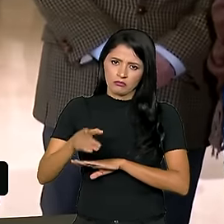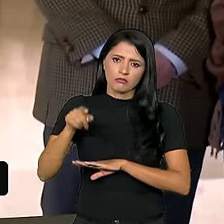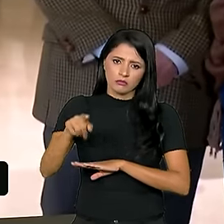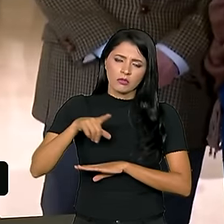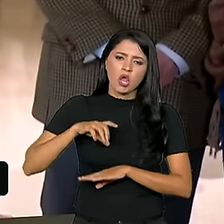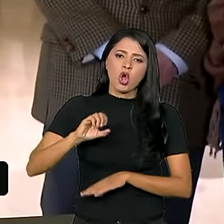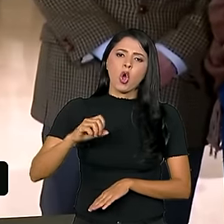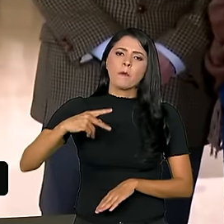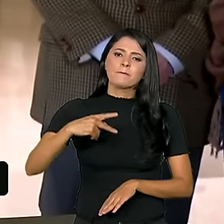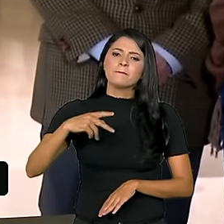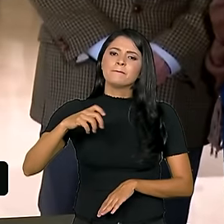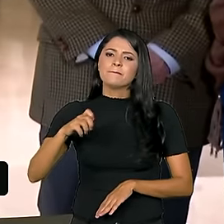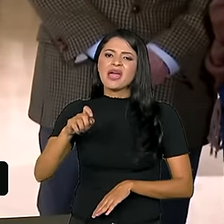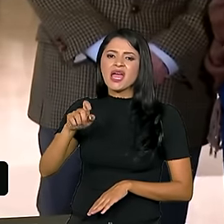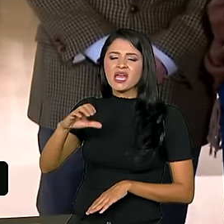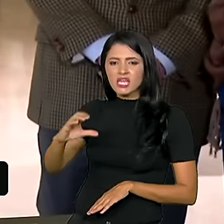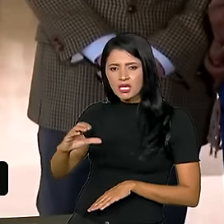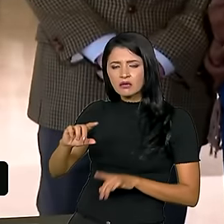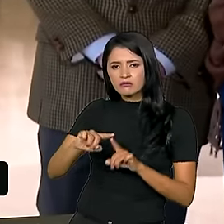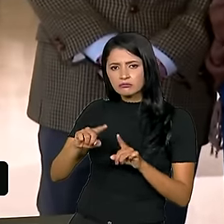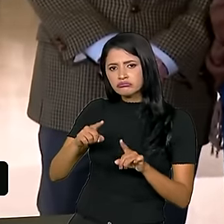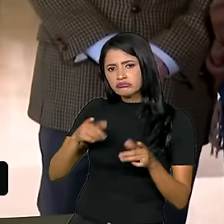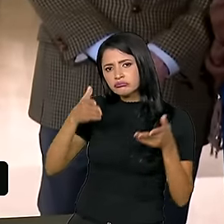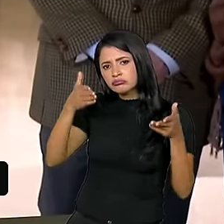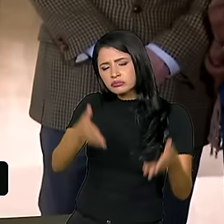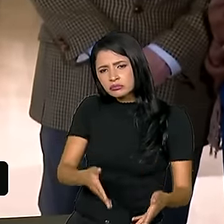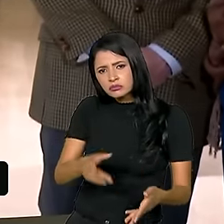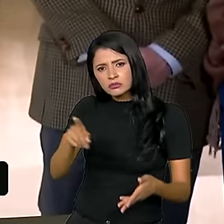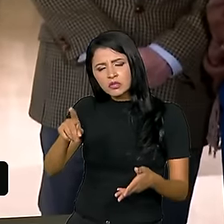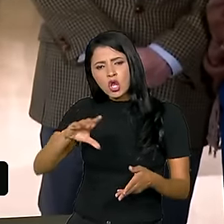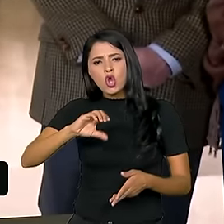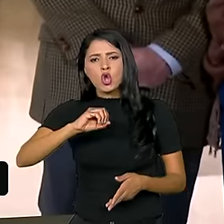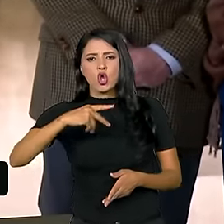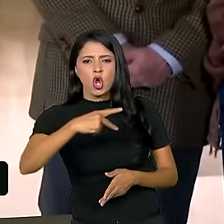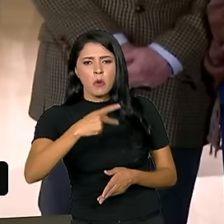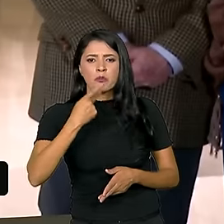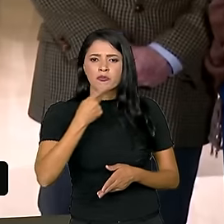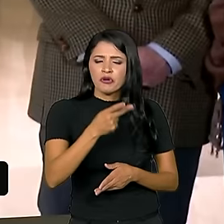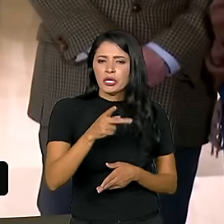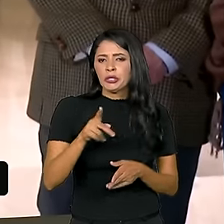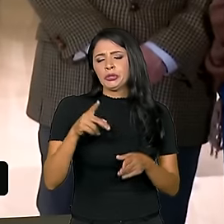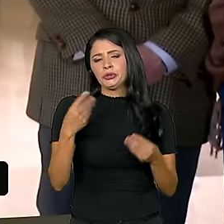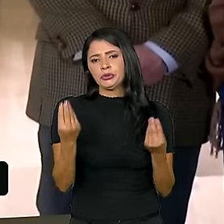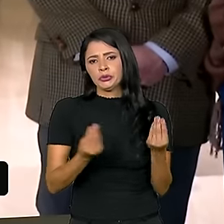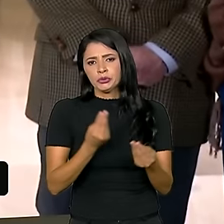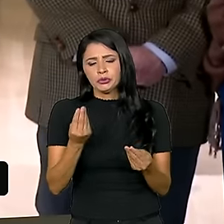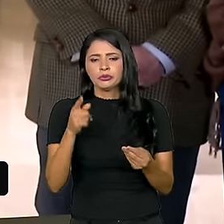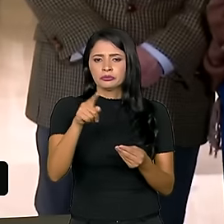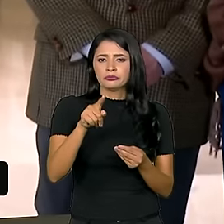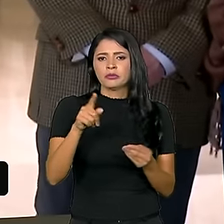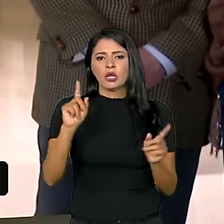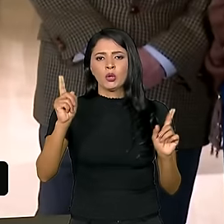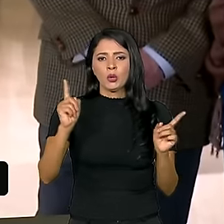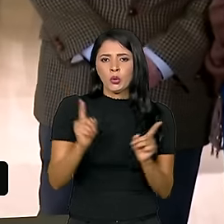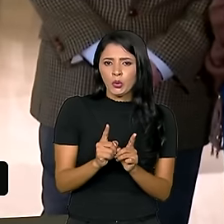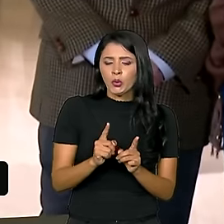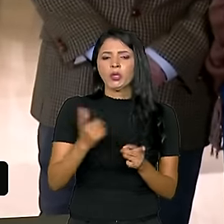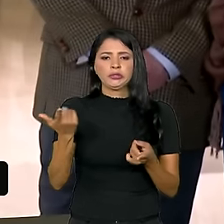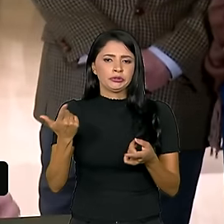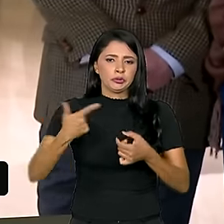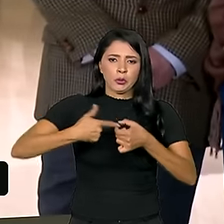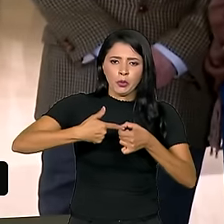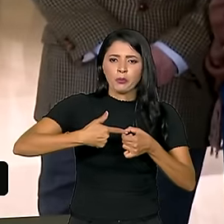OPEC 2. A gente participando de uma COP, falando justamente na diminuição de combustíveis